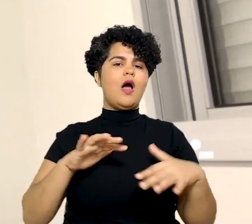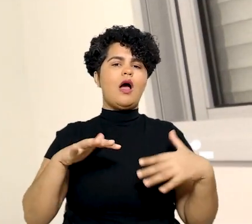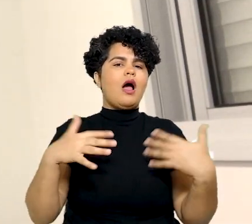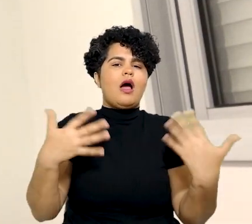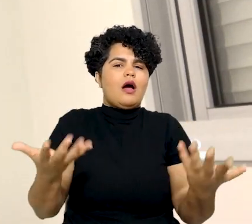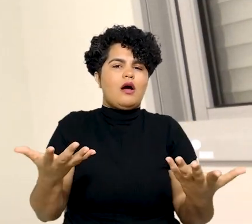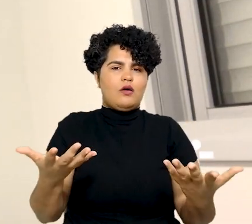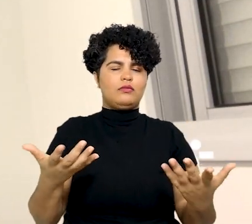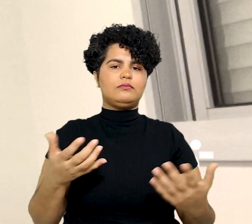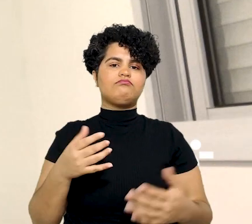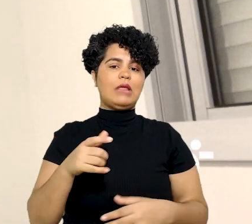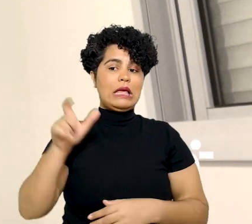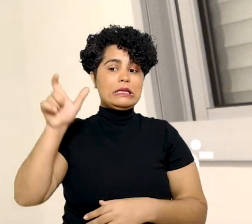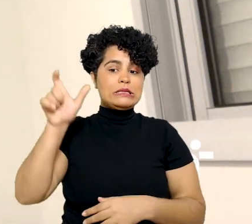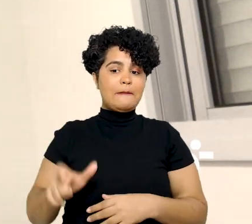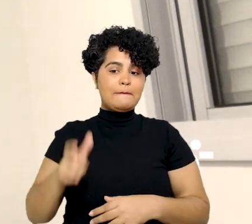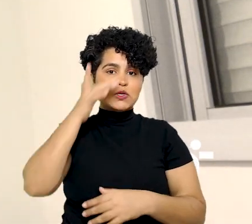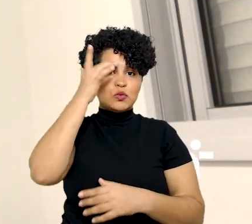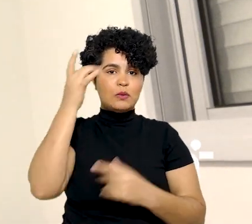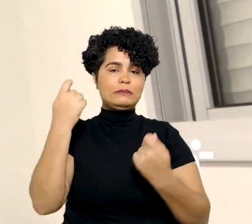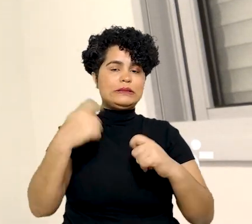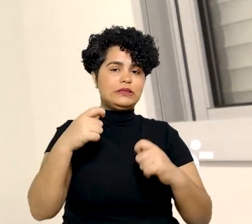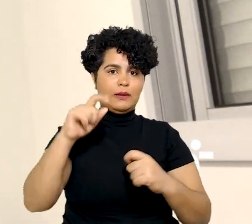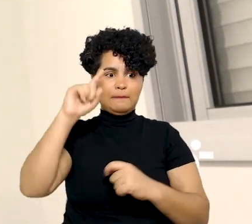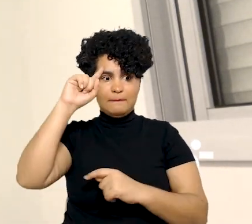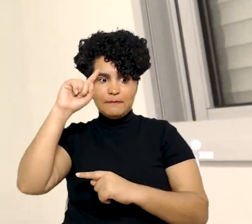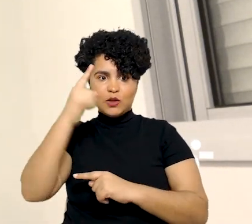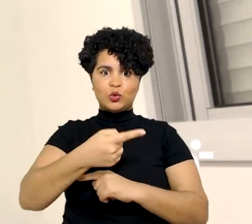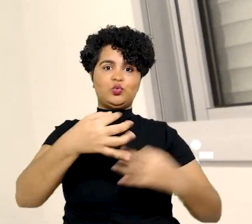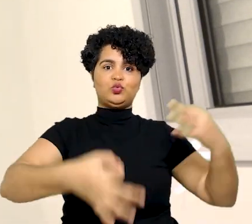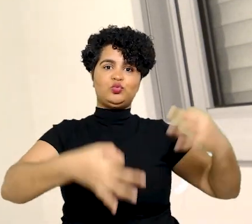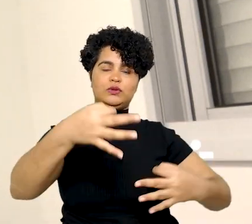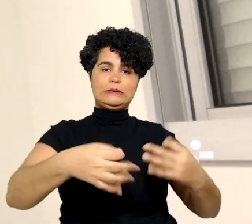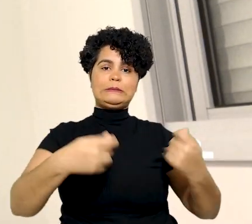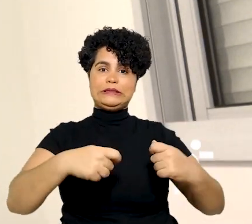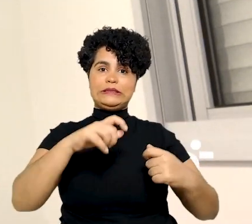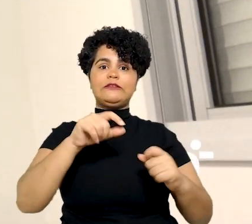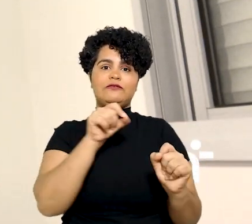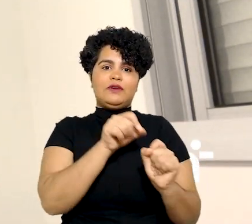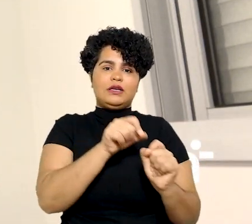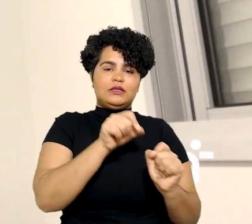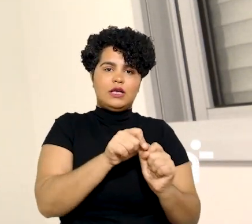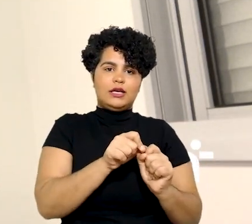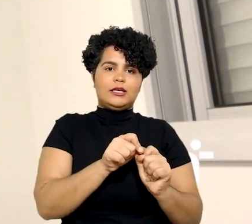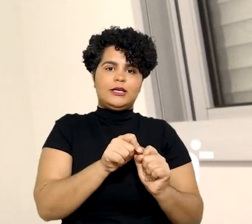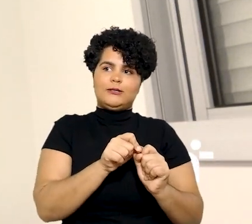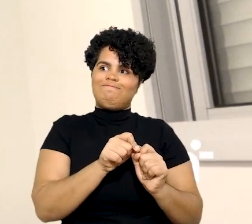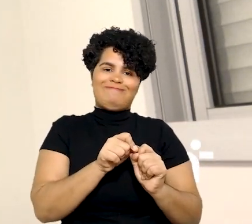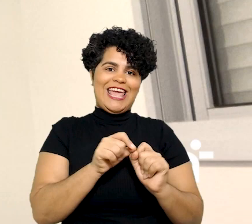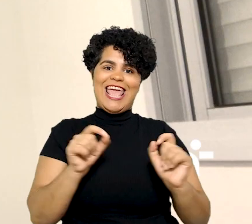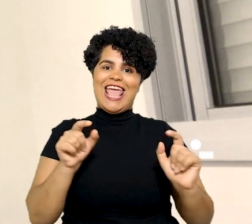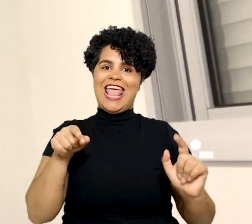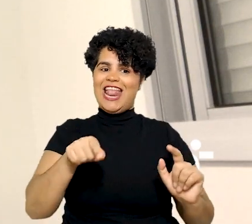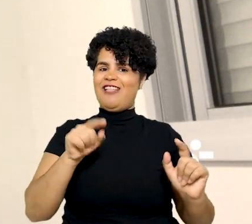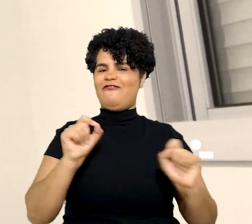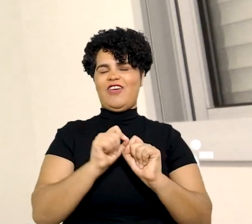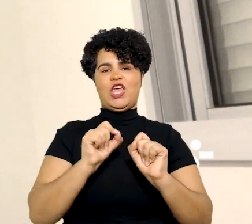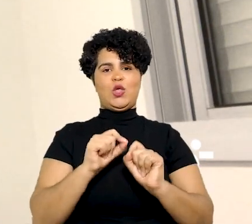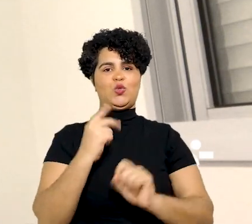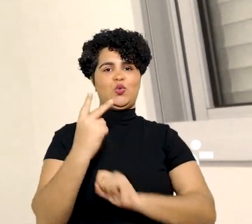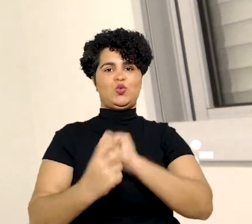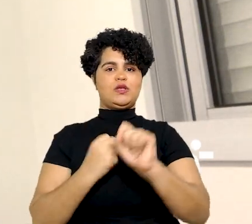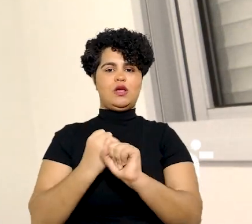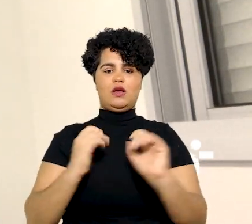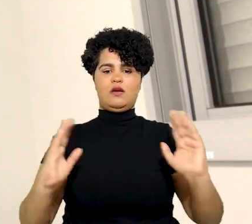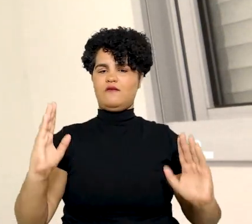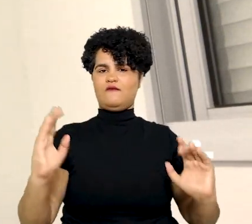acontecer quando couber ao exequente o cumprimento de determinada medida judicial, e esse exequente não exercer